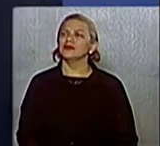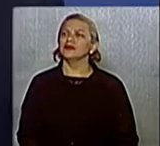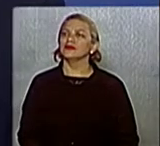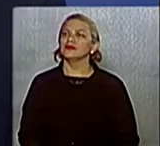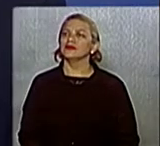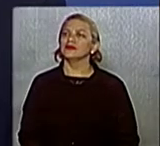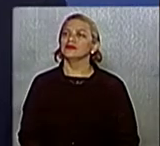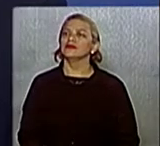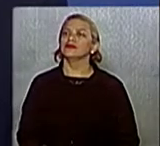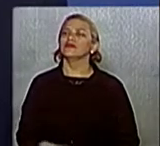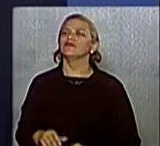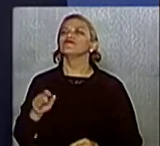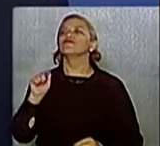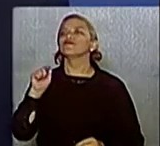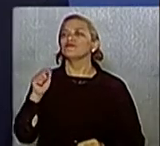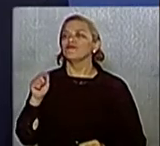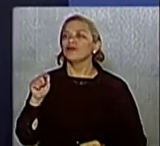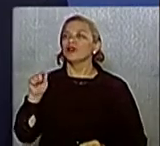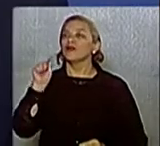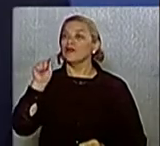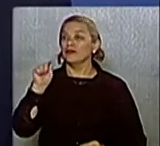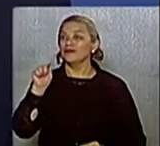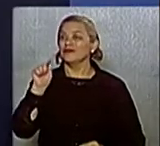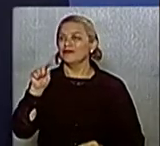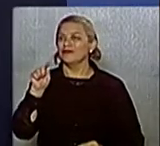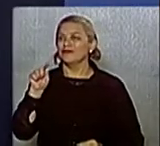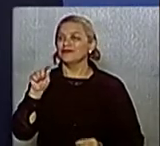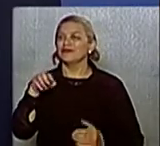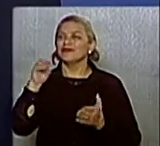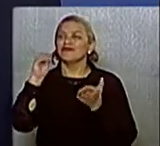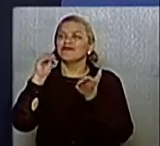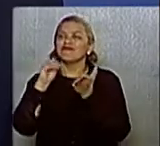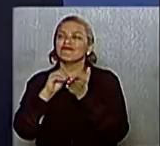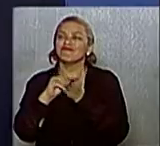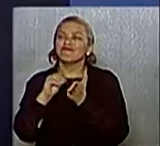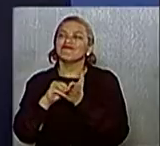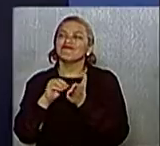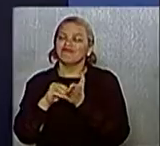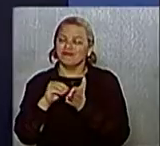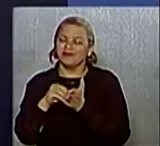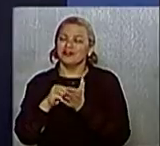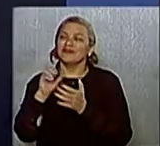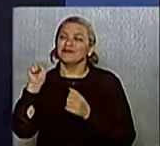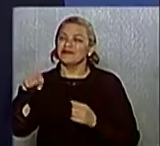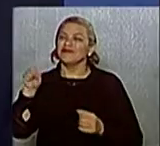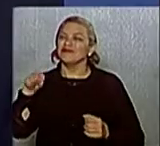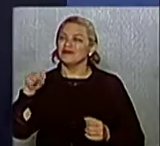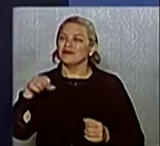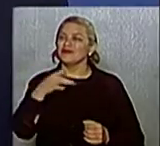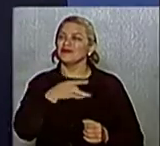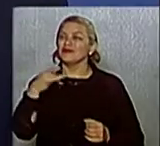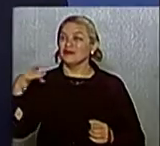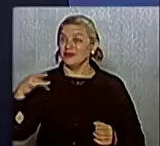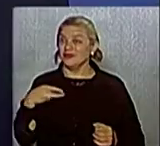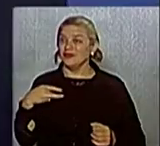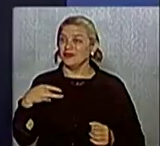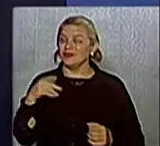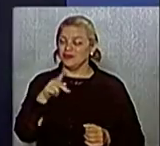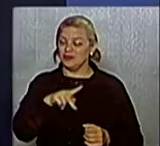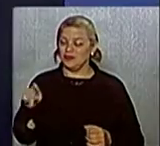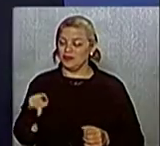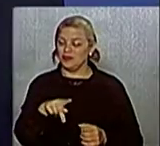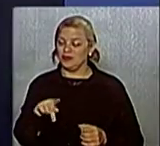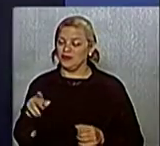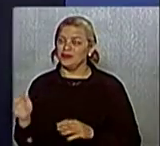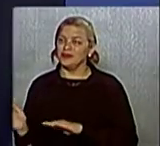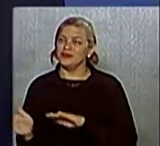Olha, Júnior, você deixou faltar saúde. Você deixou os professores de lado. Você não